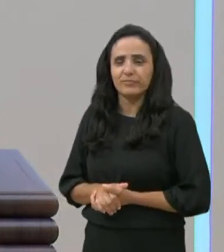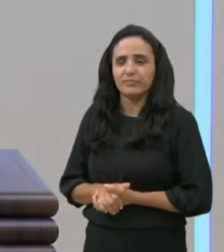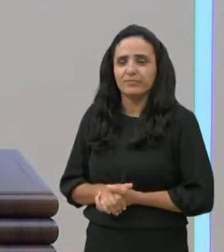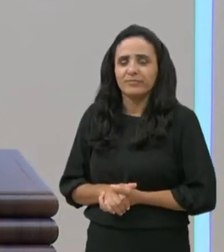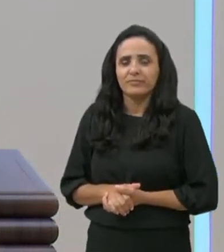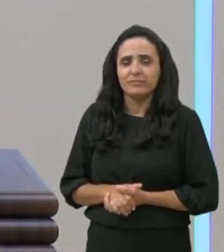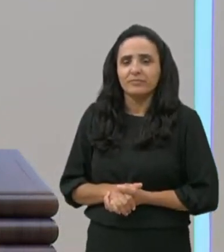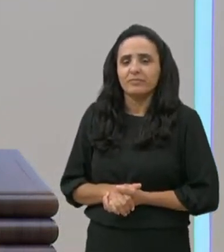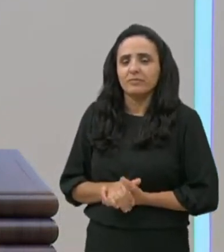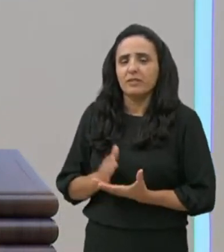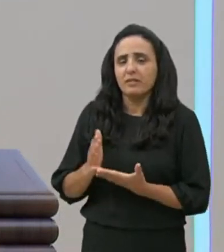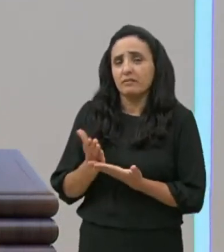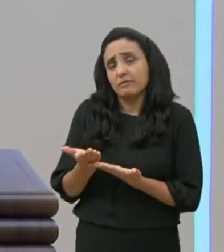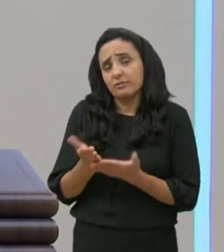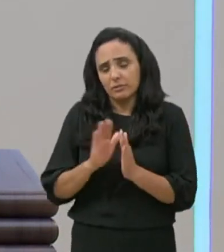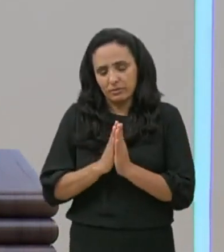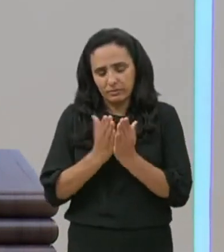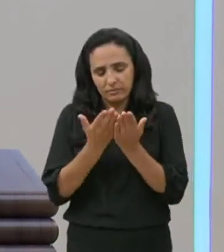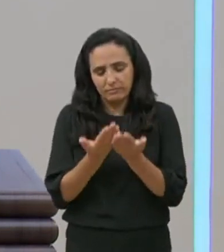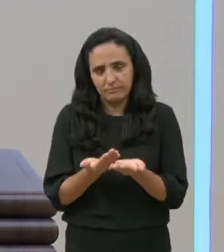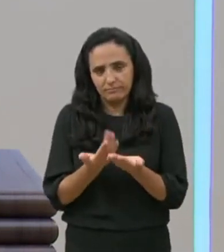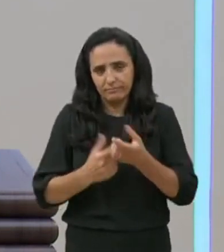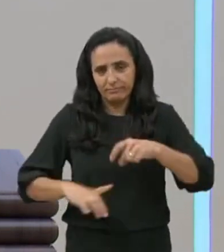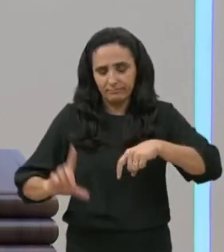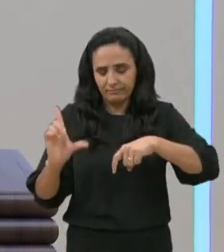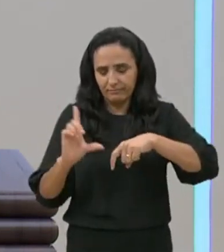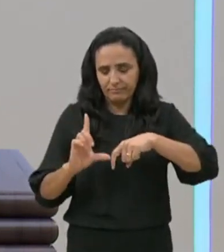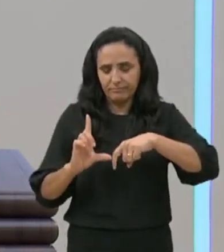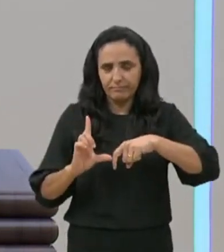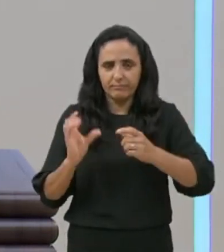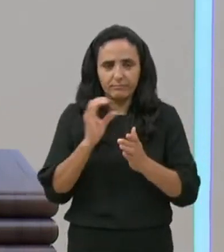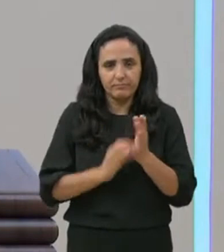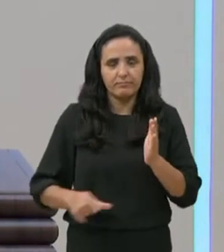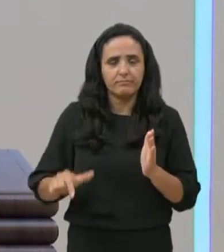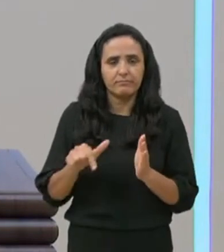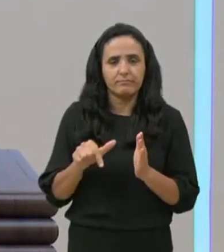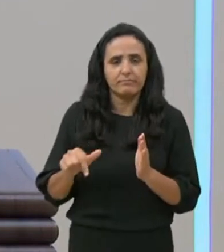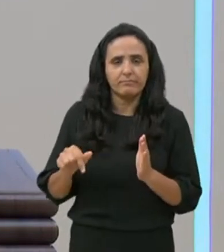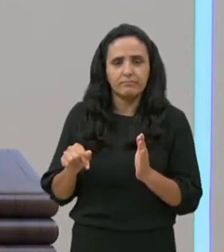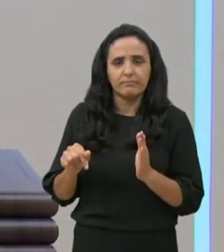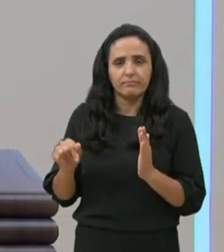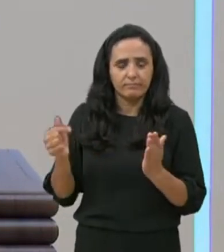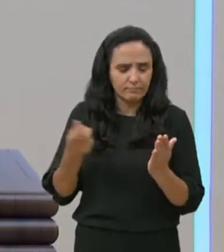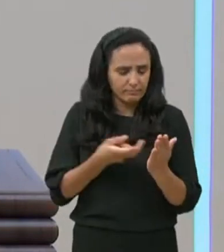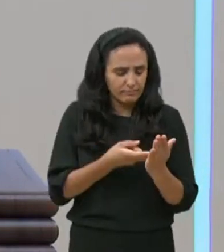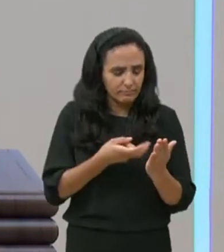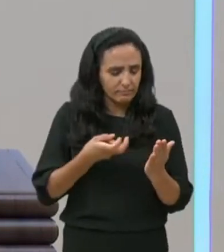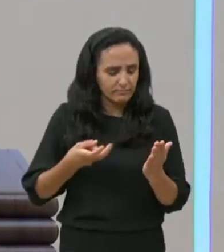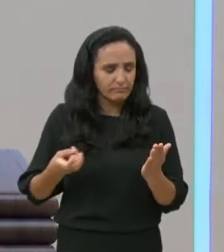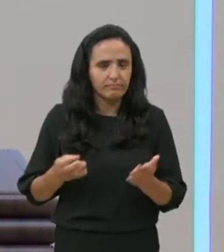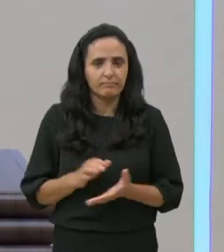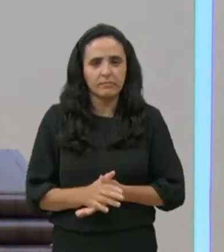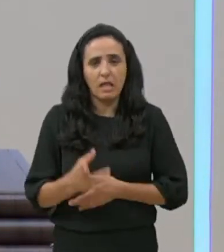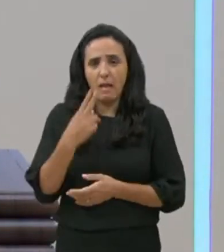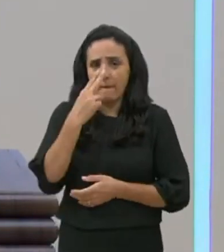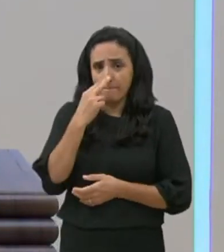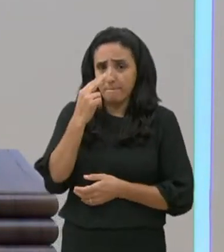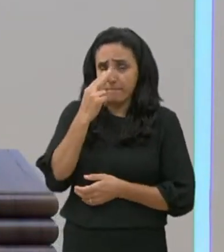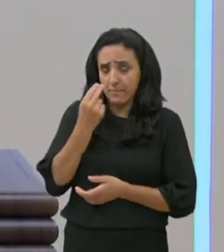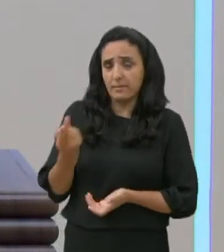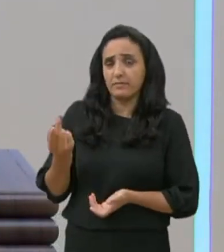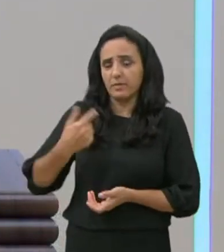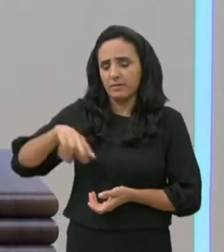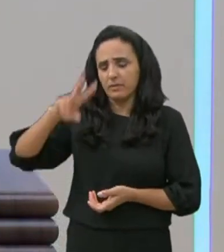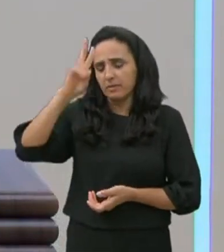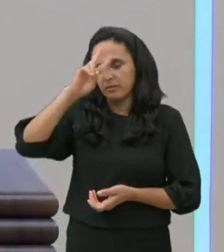Quando a gente abre a Bíblia em Lucas capítulo de número 7, nós encontramos essa mesma história. Os